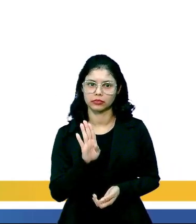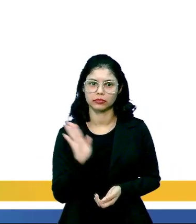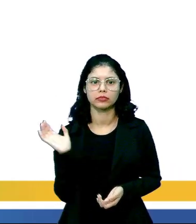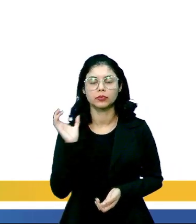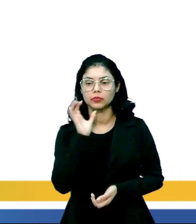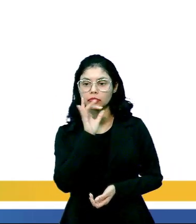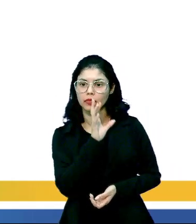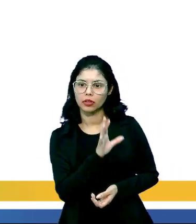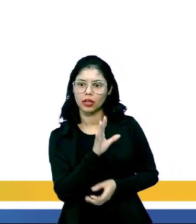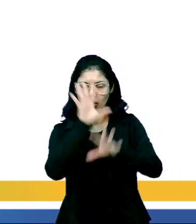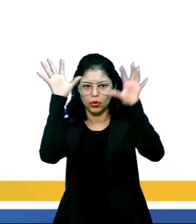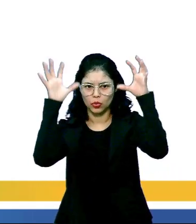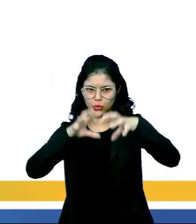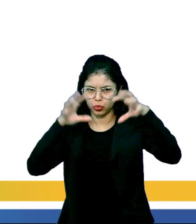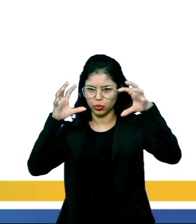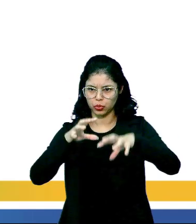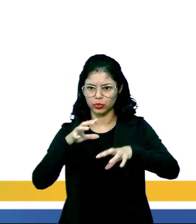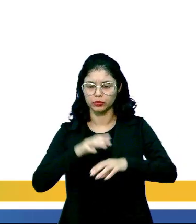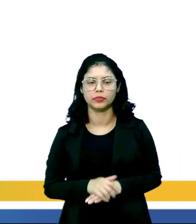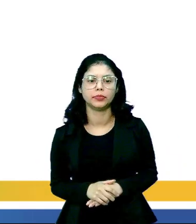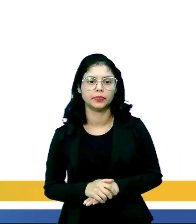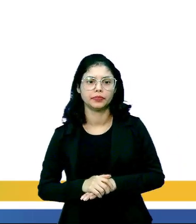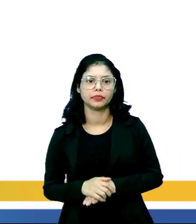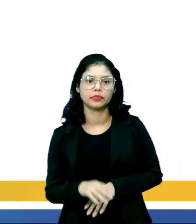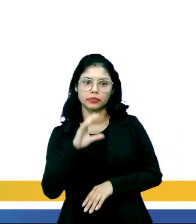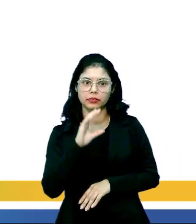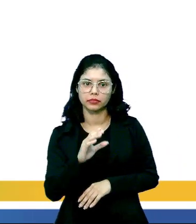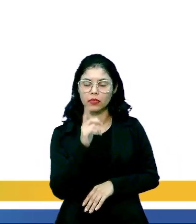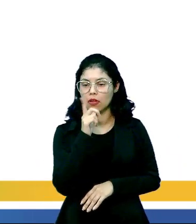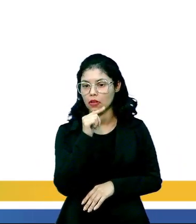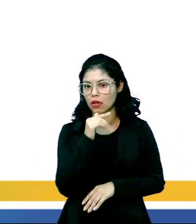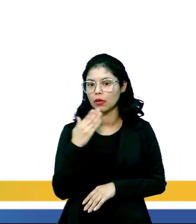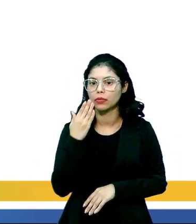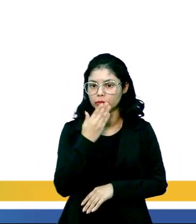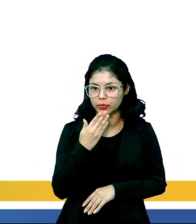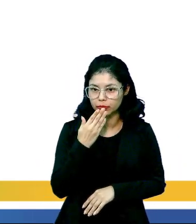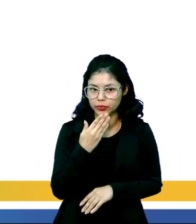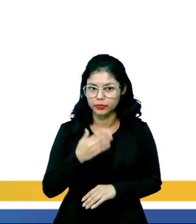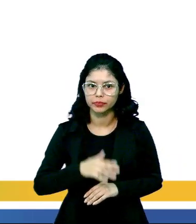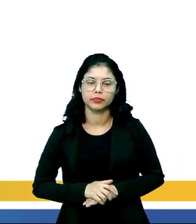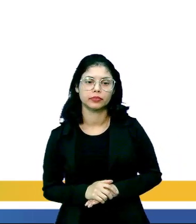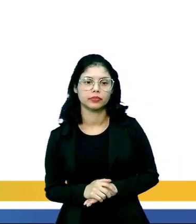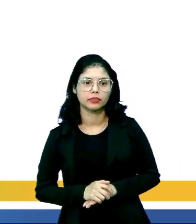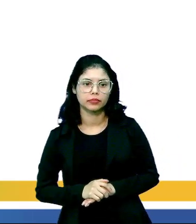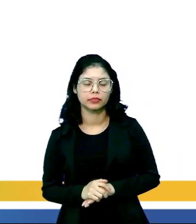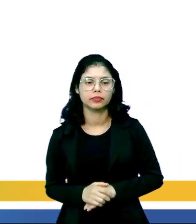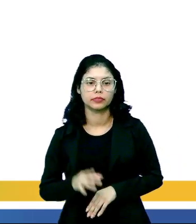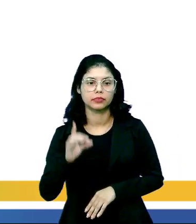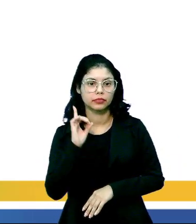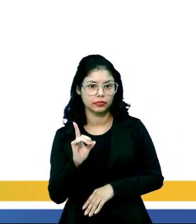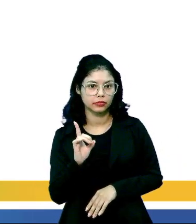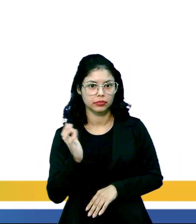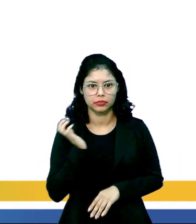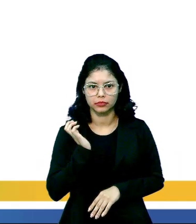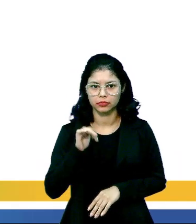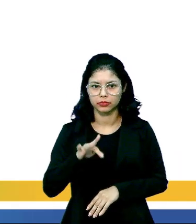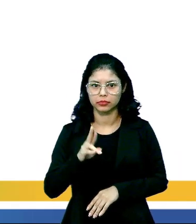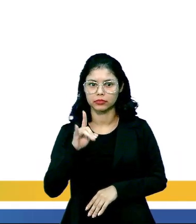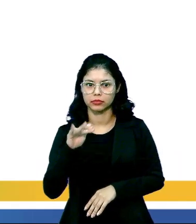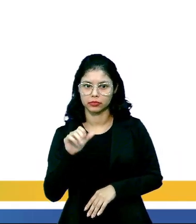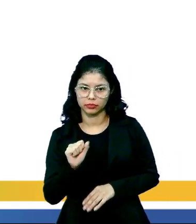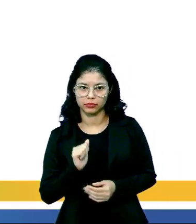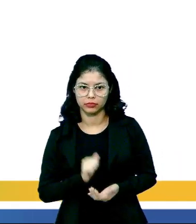Alternativa B, quentes e úmidos? Alternativa C, de água doce? Alternativa D,